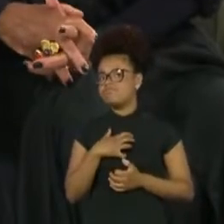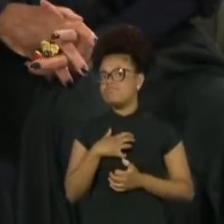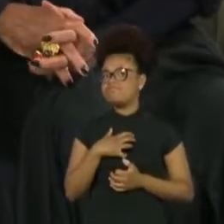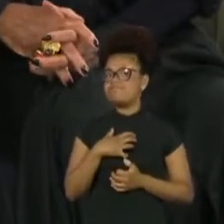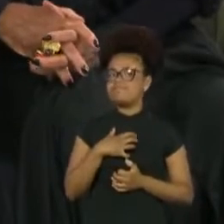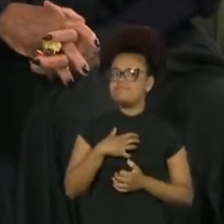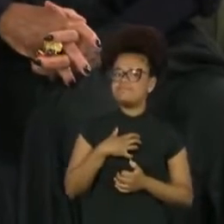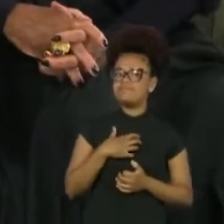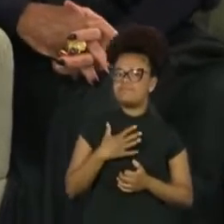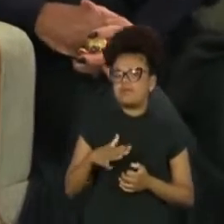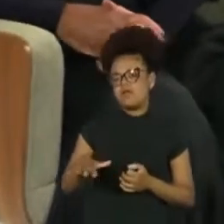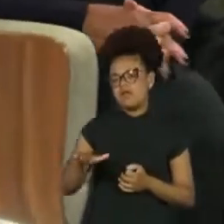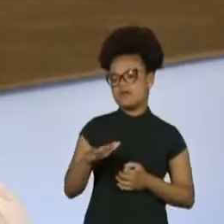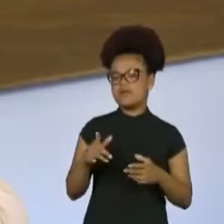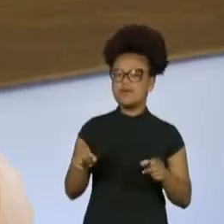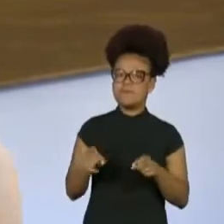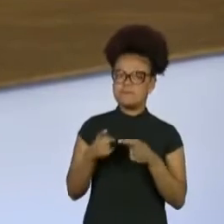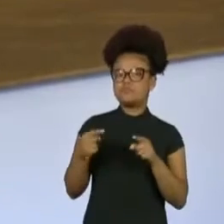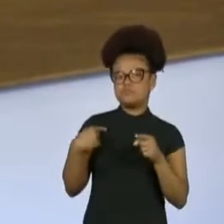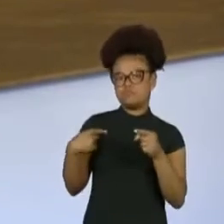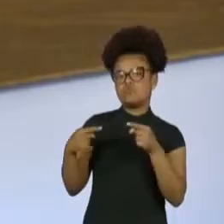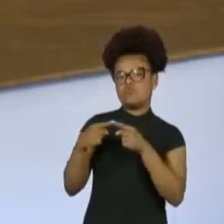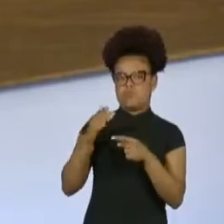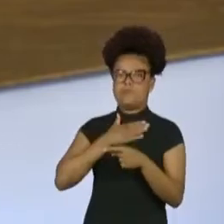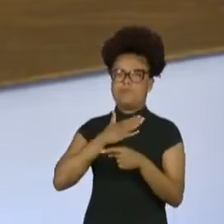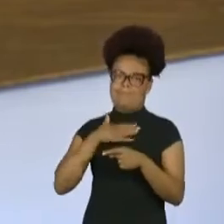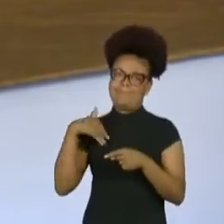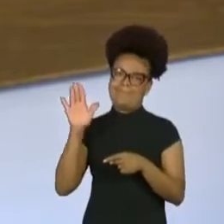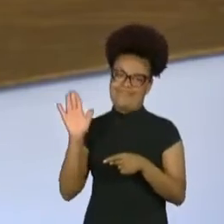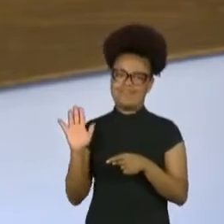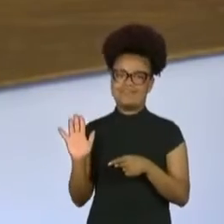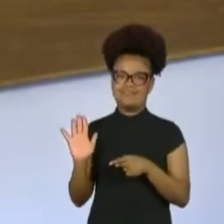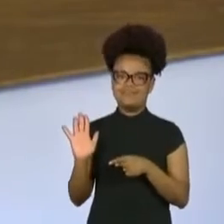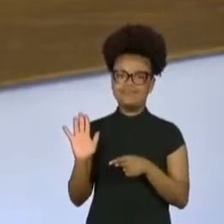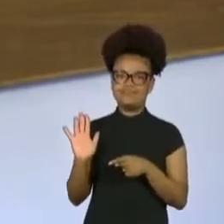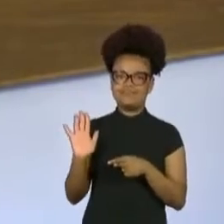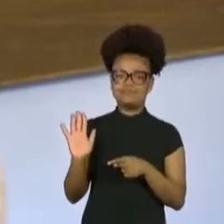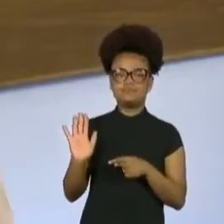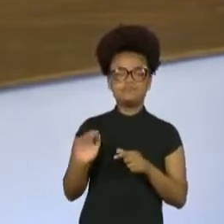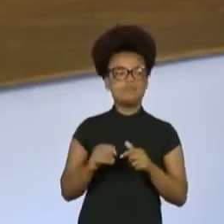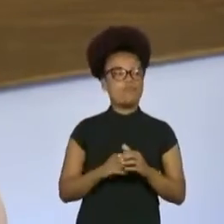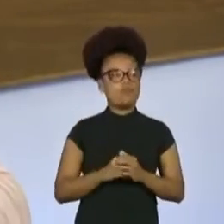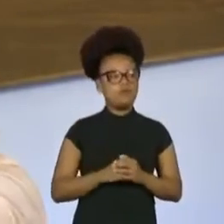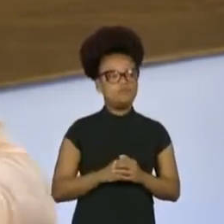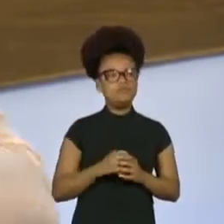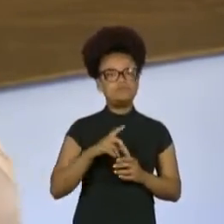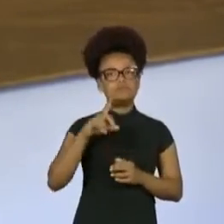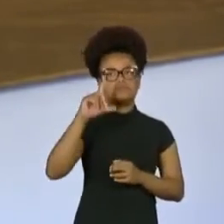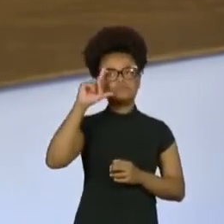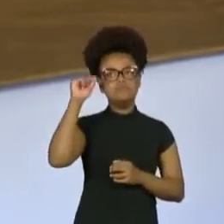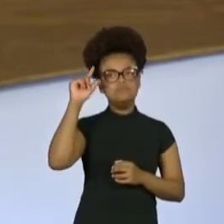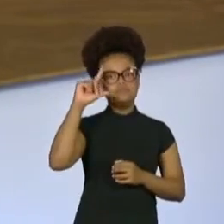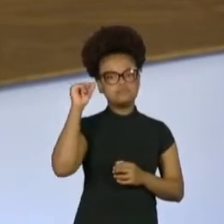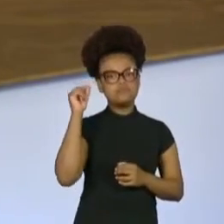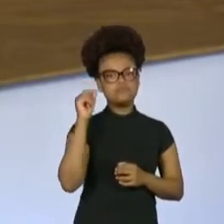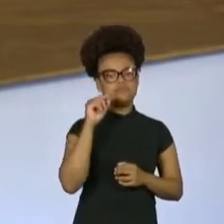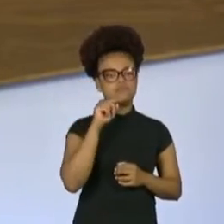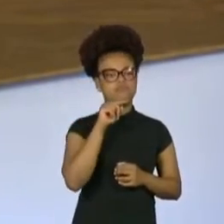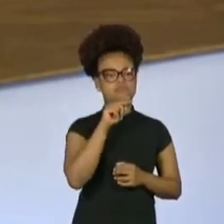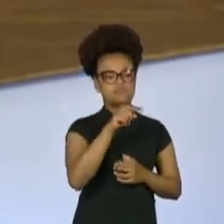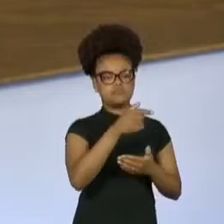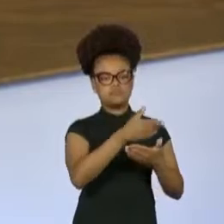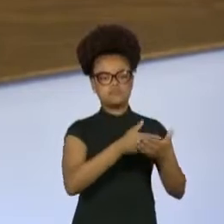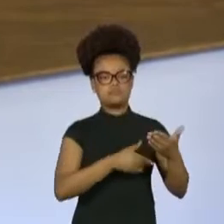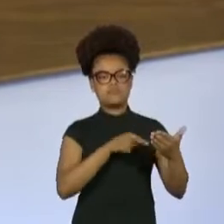música. Joyce? Zezé, eu tenho aqui uns dados bem assustadores do Anuário